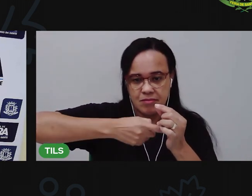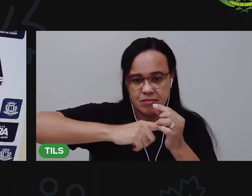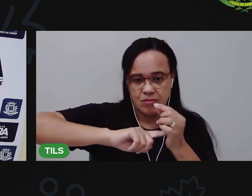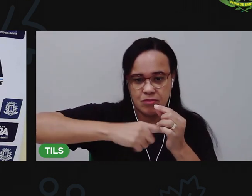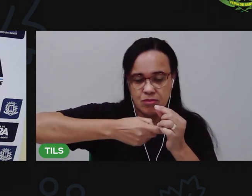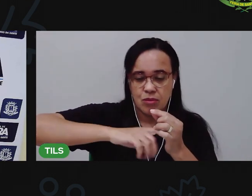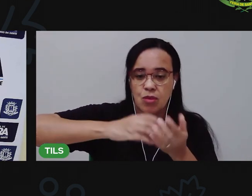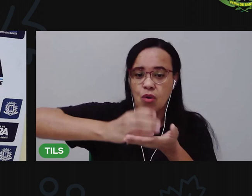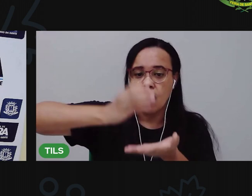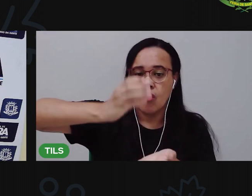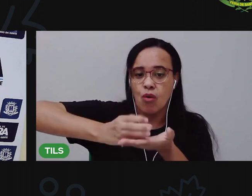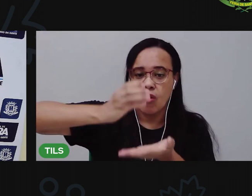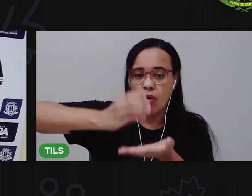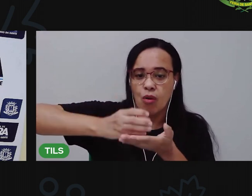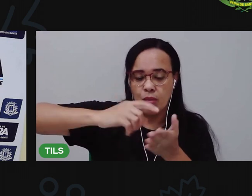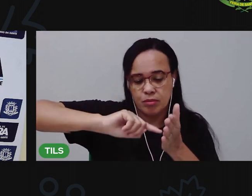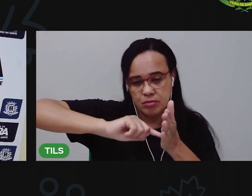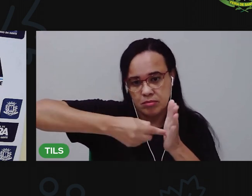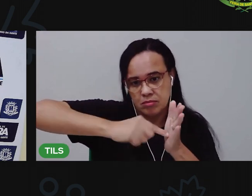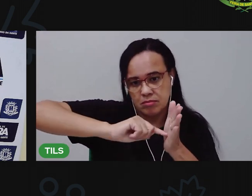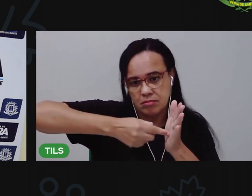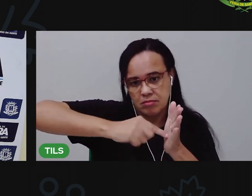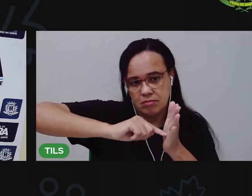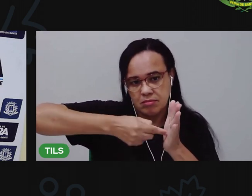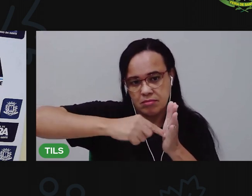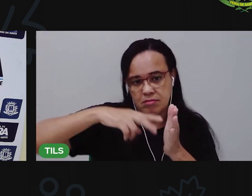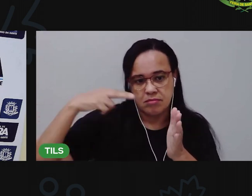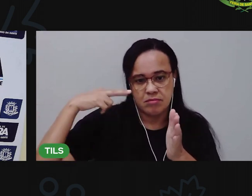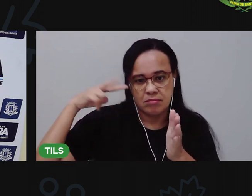copo. Tá? Olha aqui.